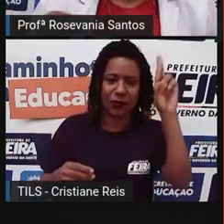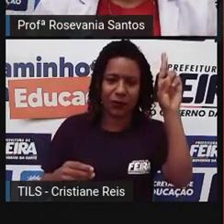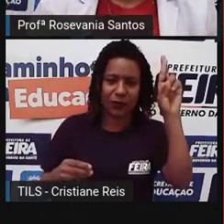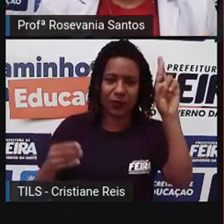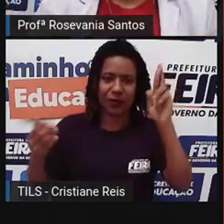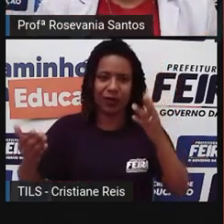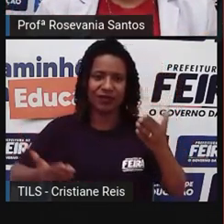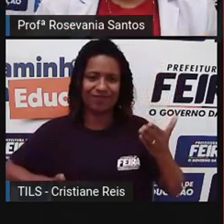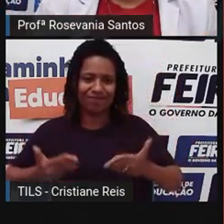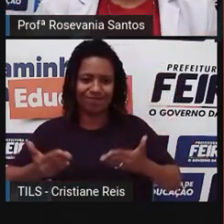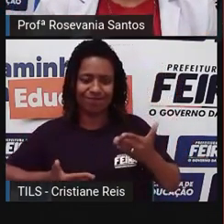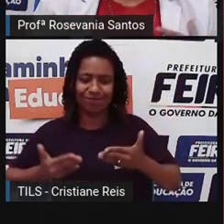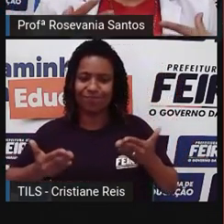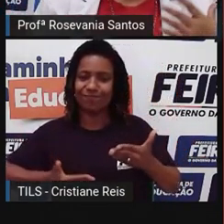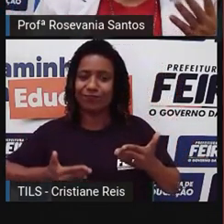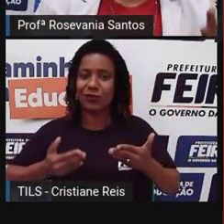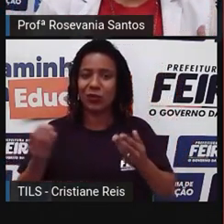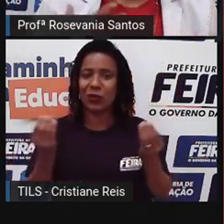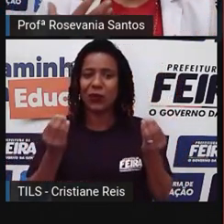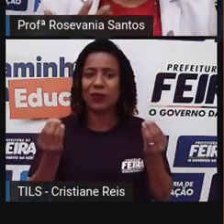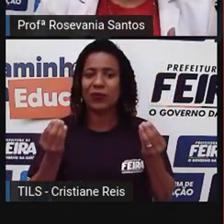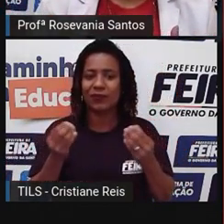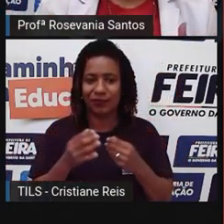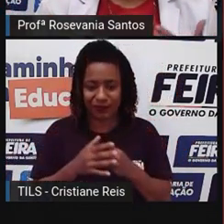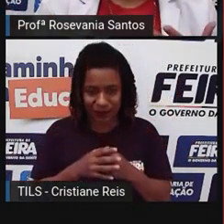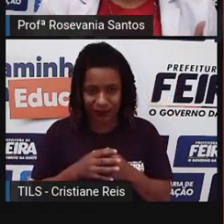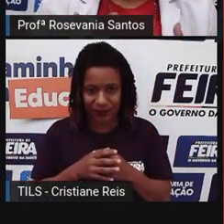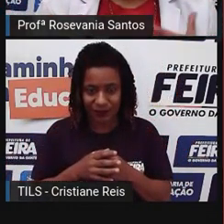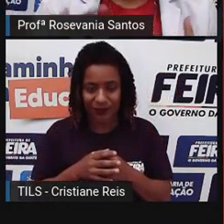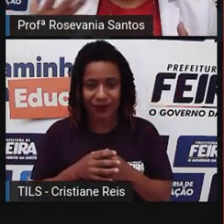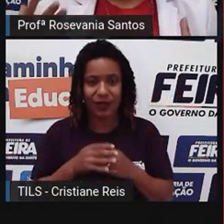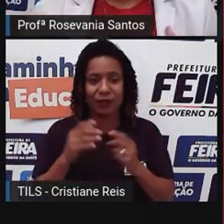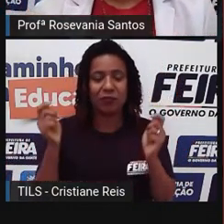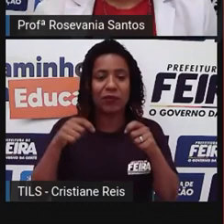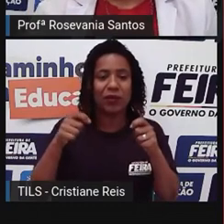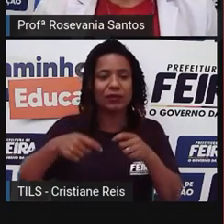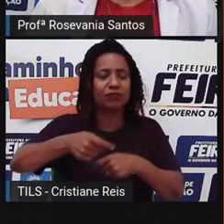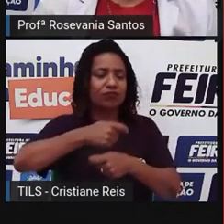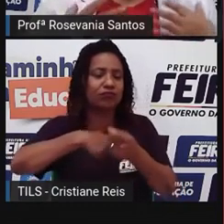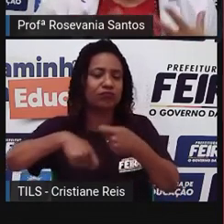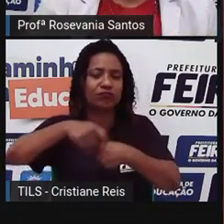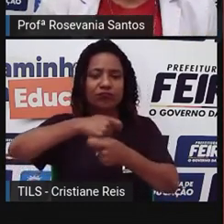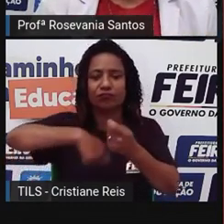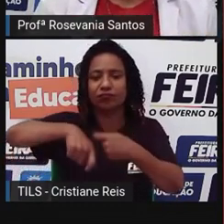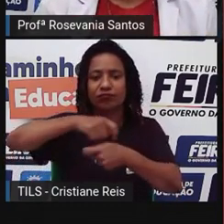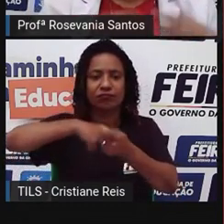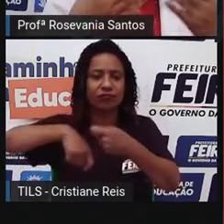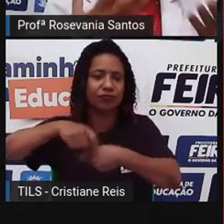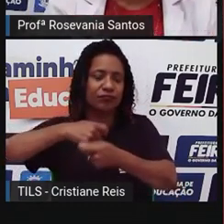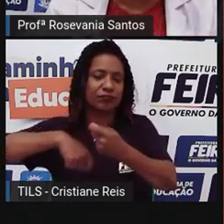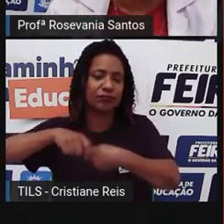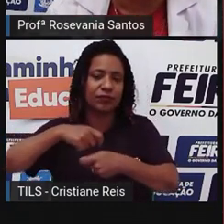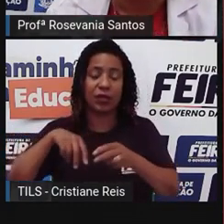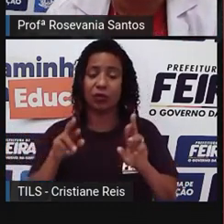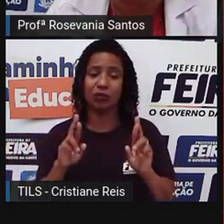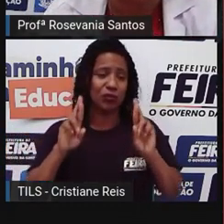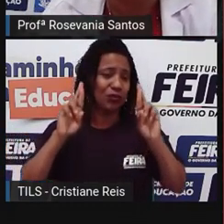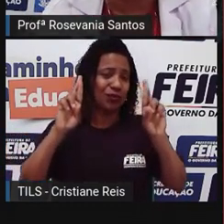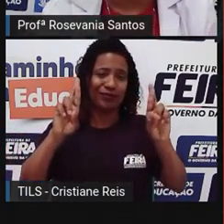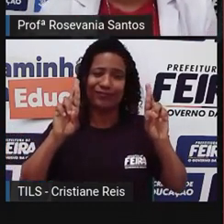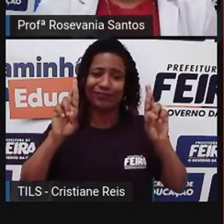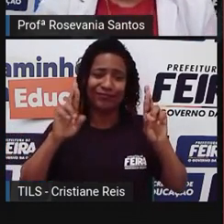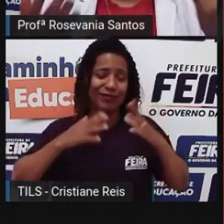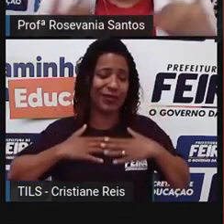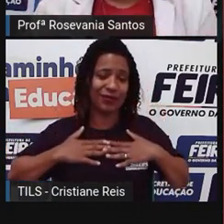já estão tão complexas. Por exemplo, você pode ter um negócio aí qualquer que você é o próprio dono do